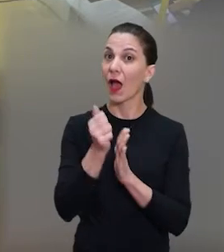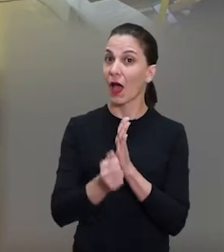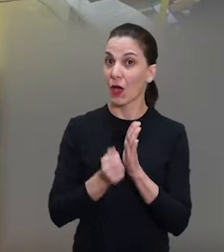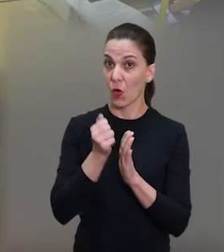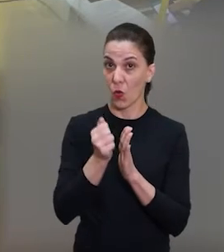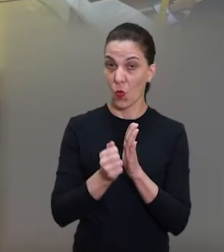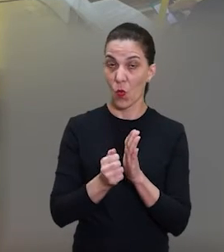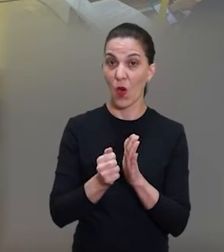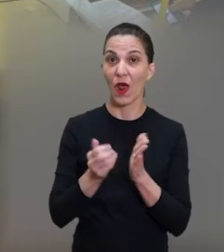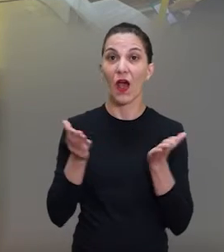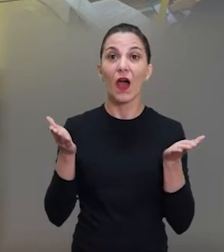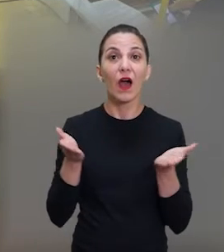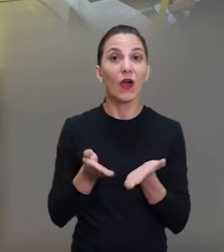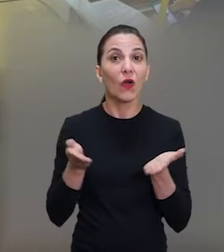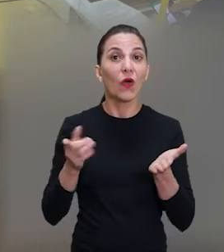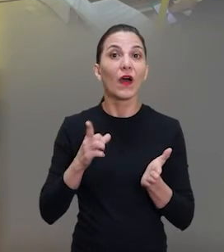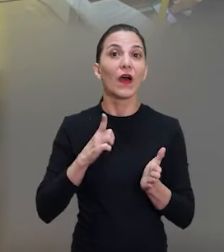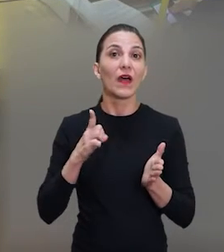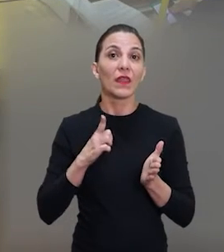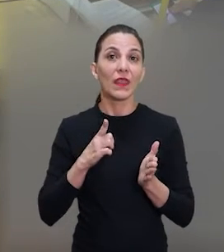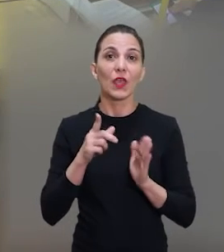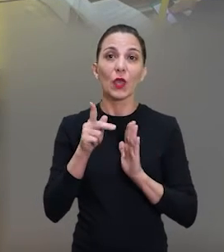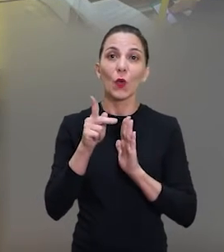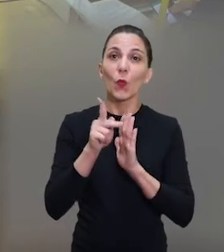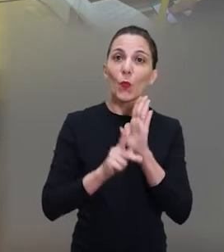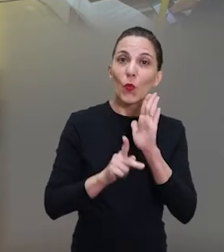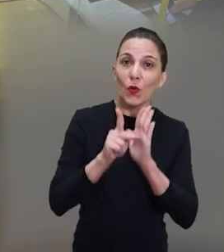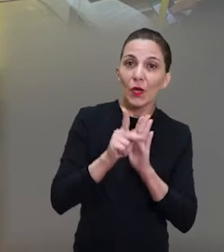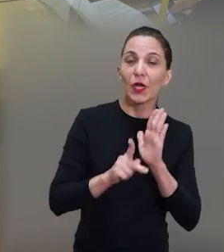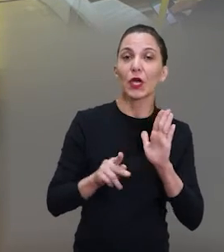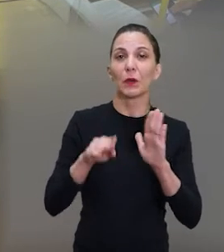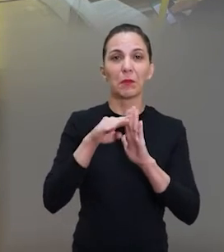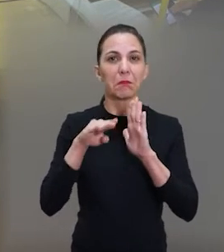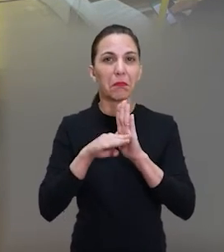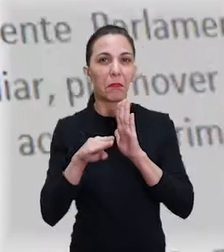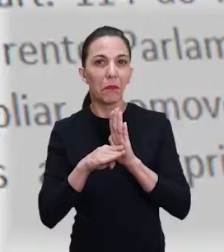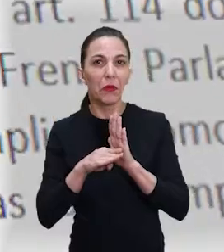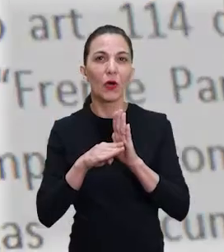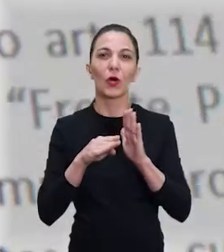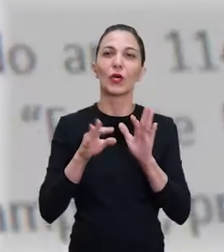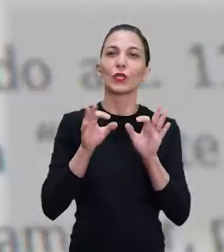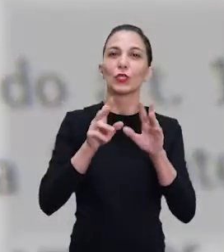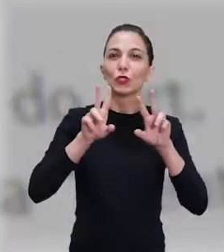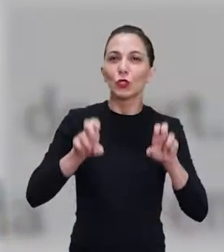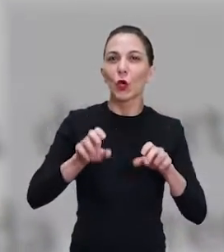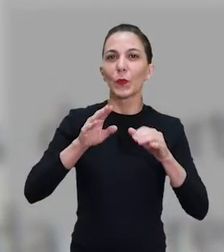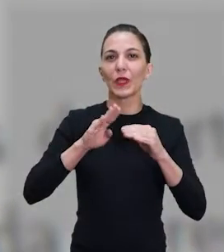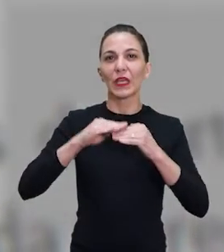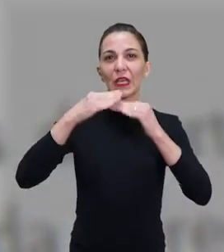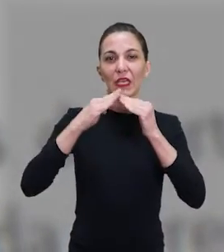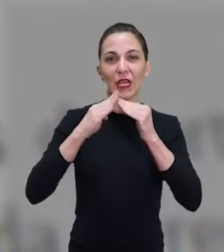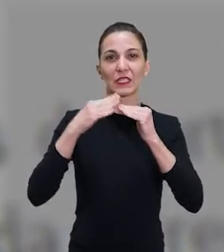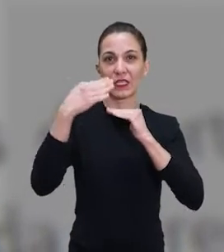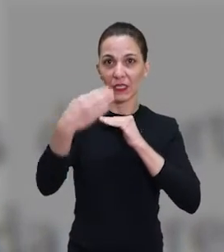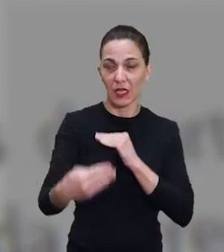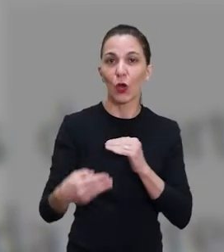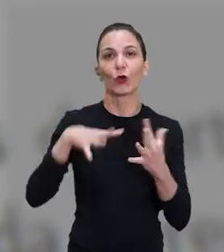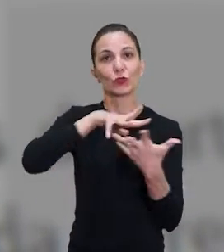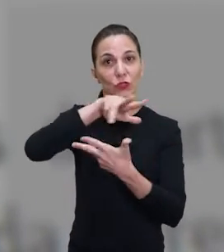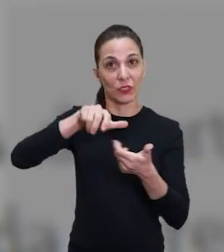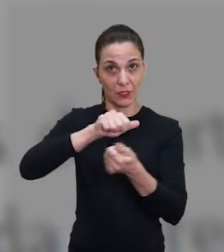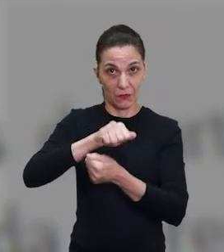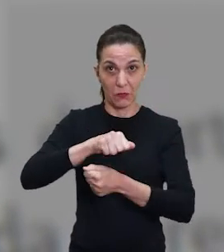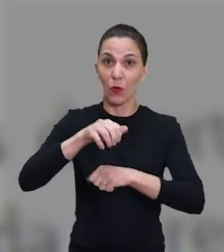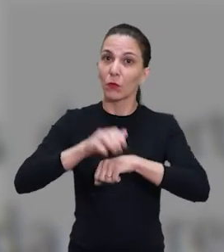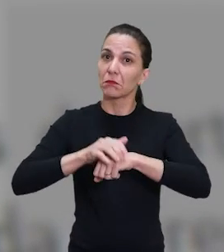Araraquara passará a contar com o programa municipal Quintais Sustentáveis. O projeto de lei de autoria da prefeitura